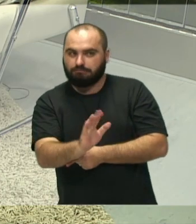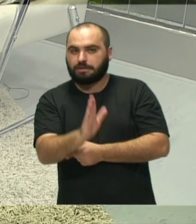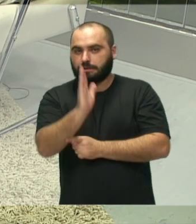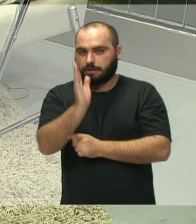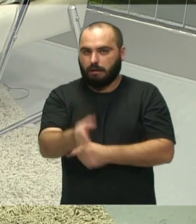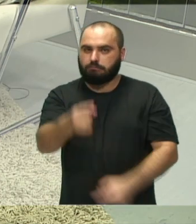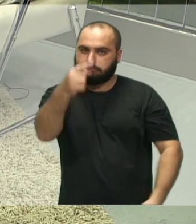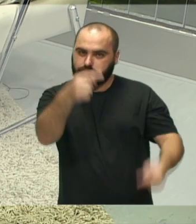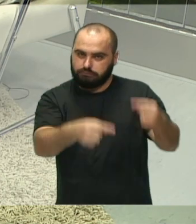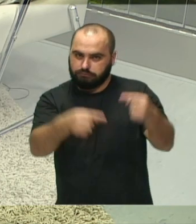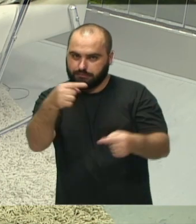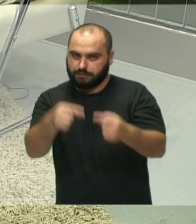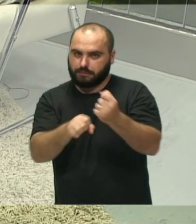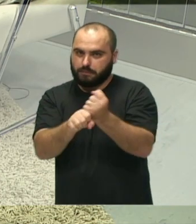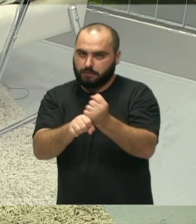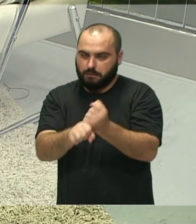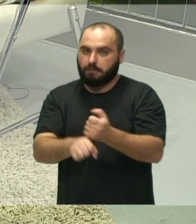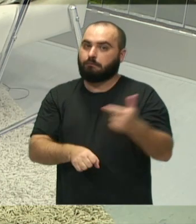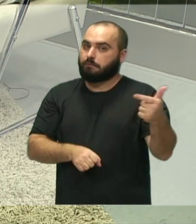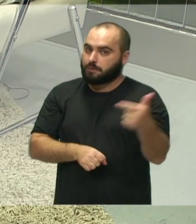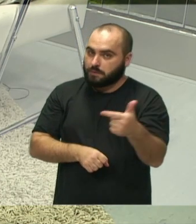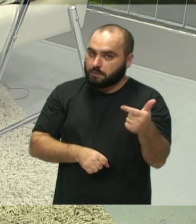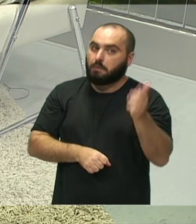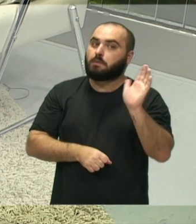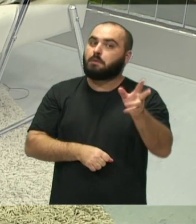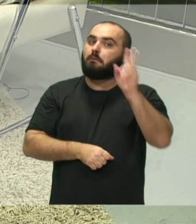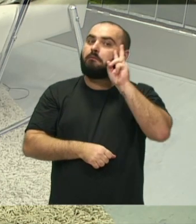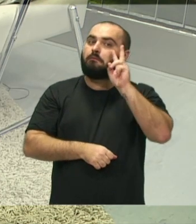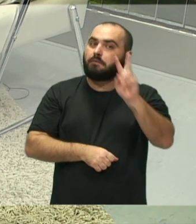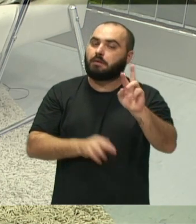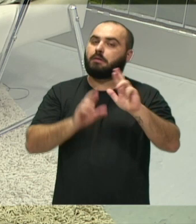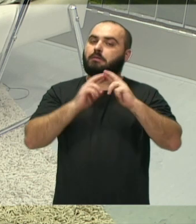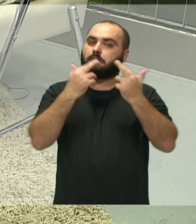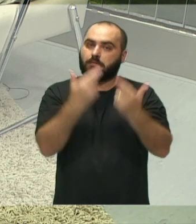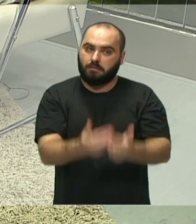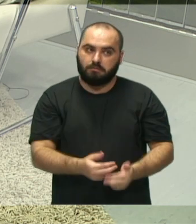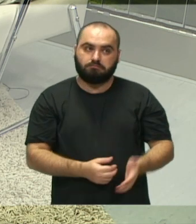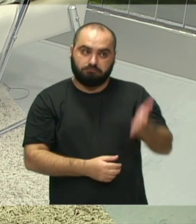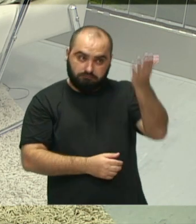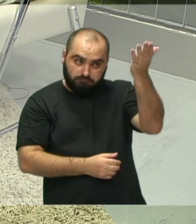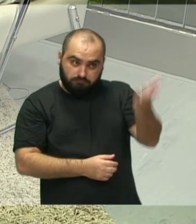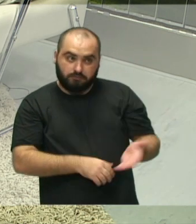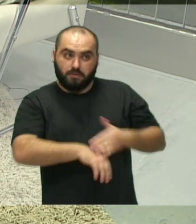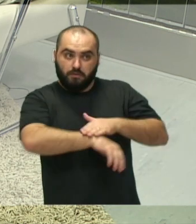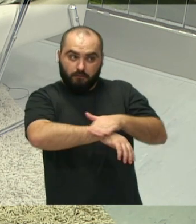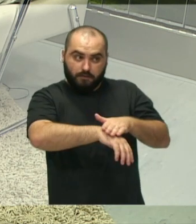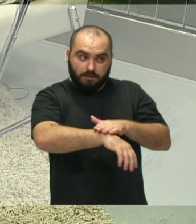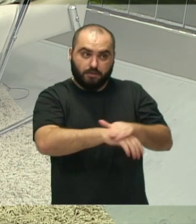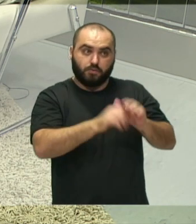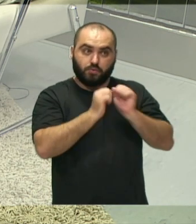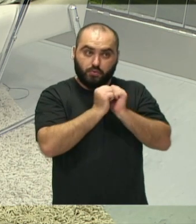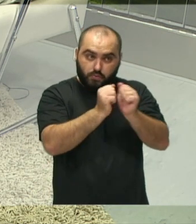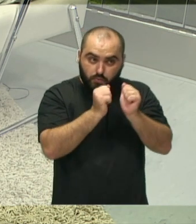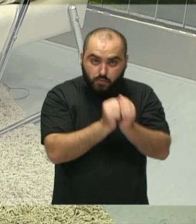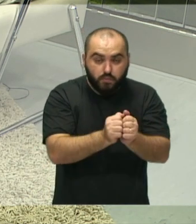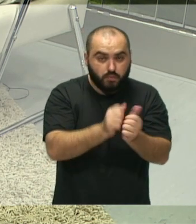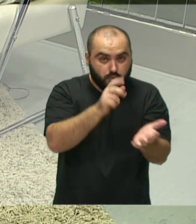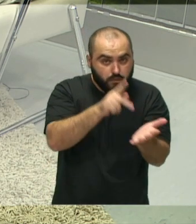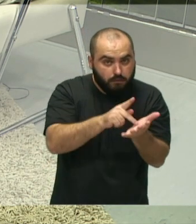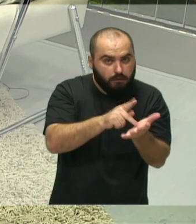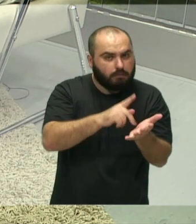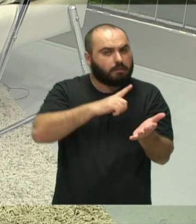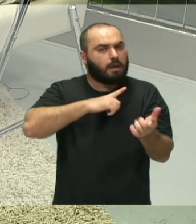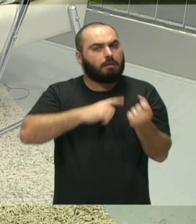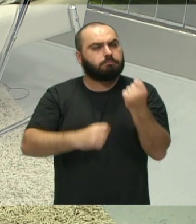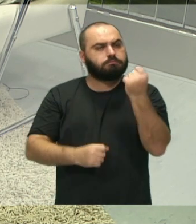debates aqui já em 2022, a gente tem acompanhado a sessão, a senhora está discutindo ali com os demais parlamentares, há alguns